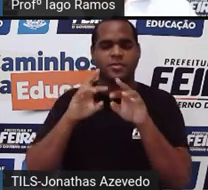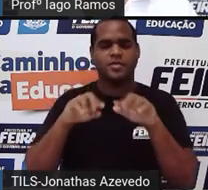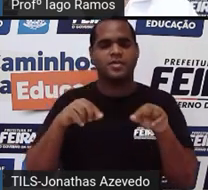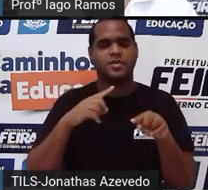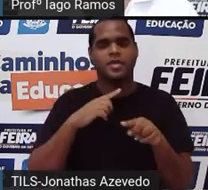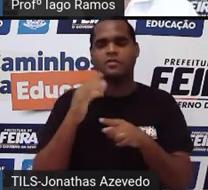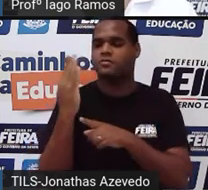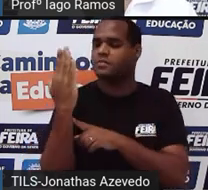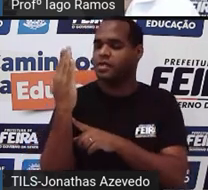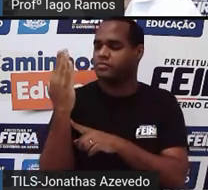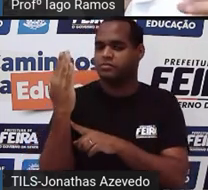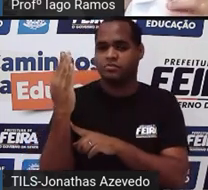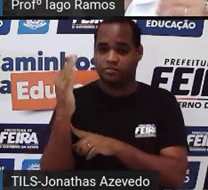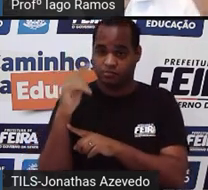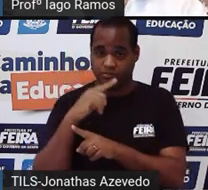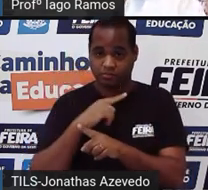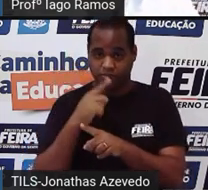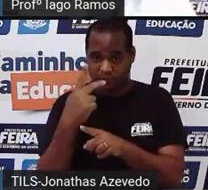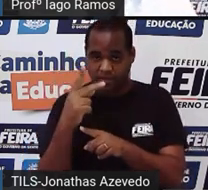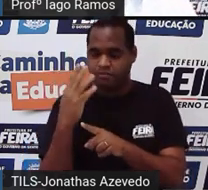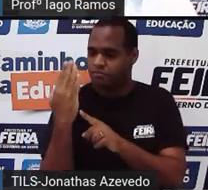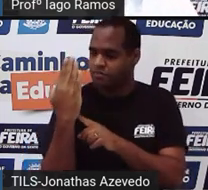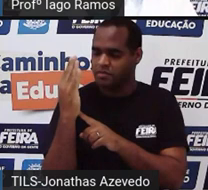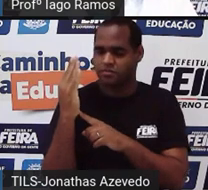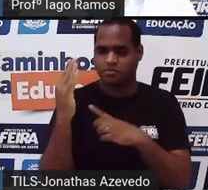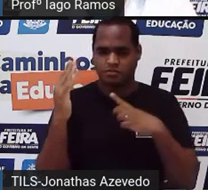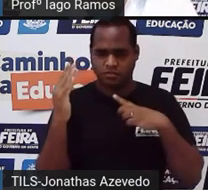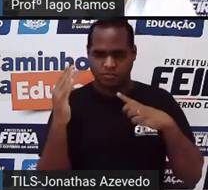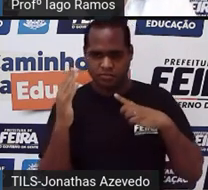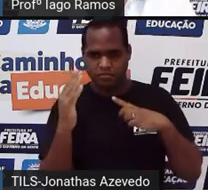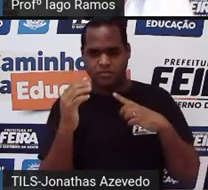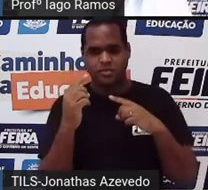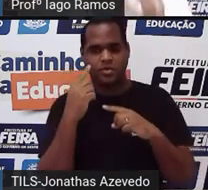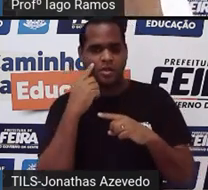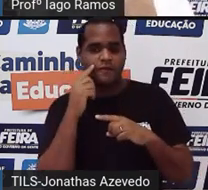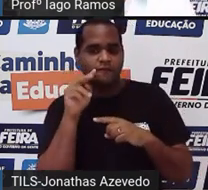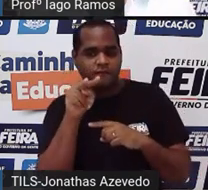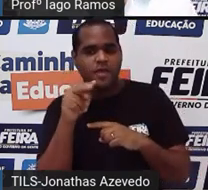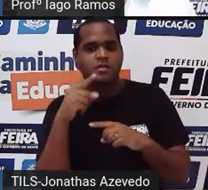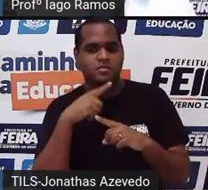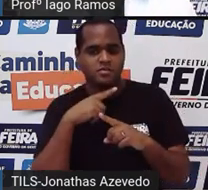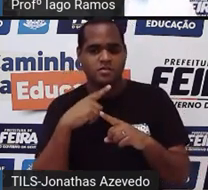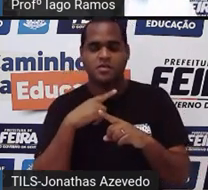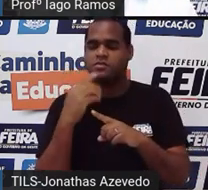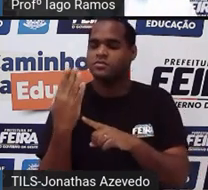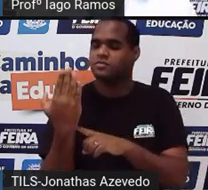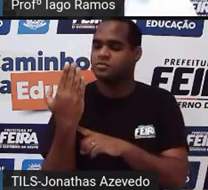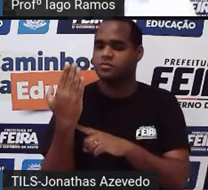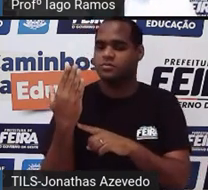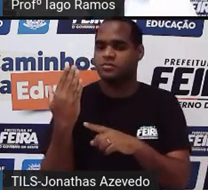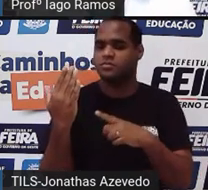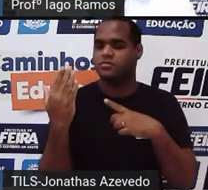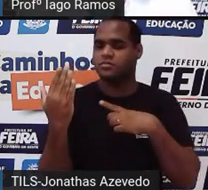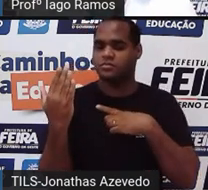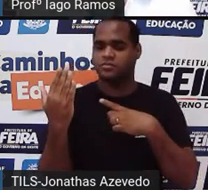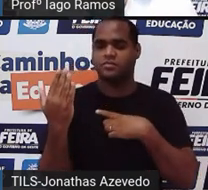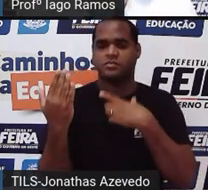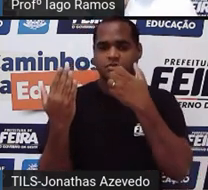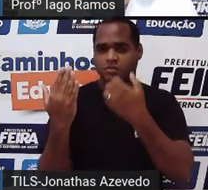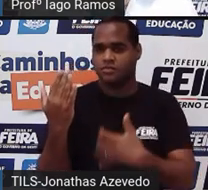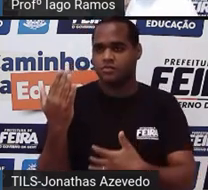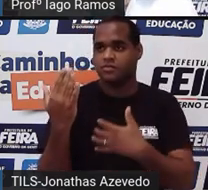espelho. Quando a gente se olha no espelho, a gente vê o nosso reflexo. Então, quando a gente faz essa